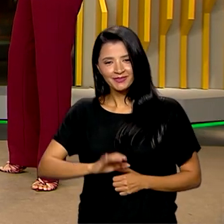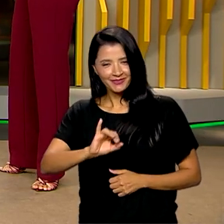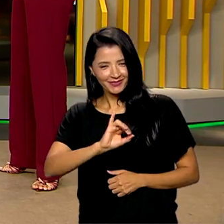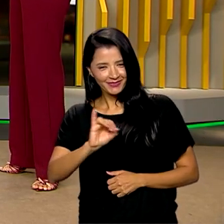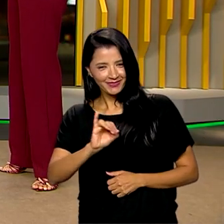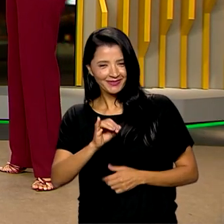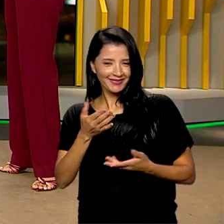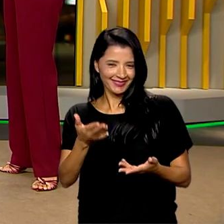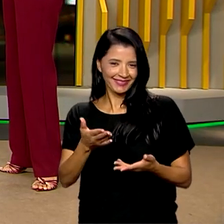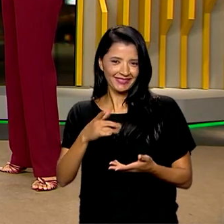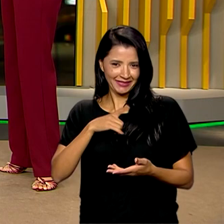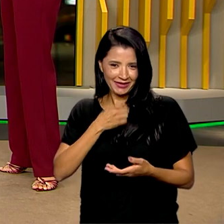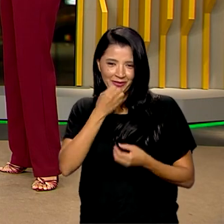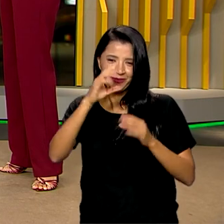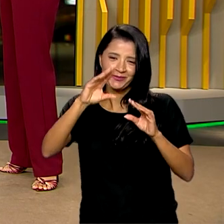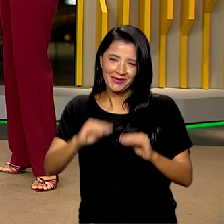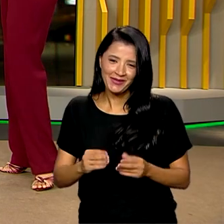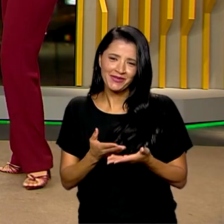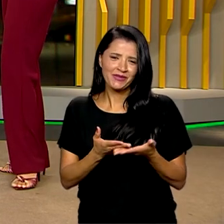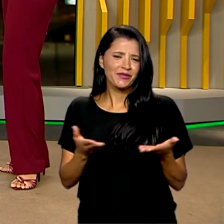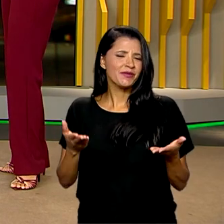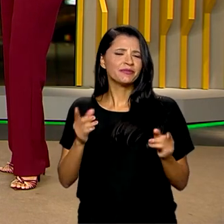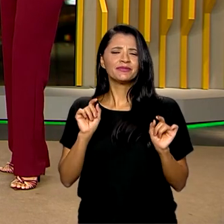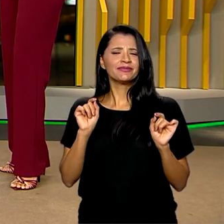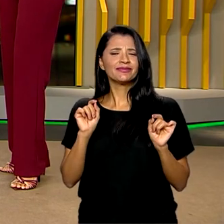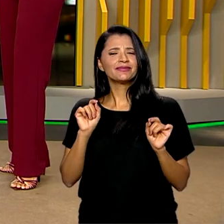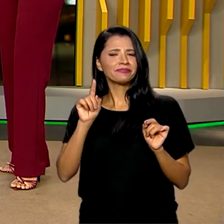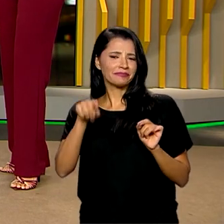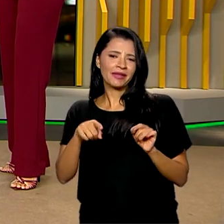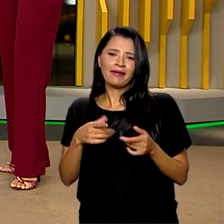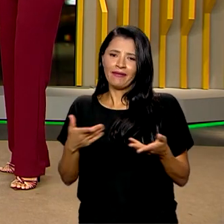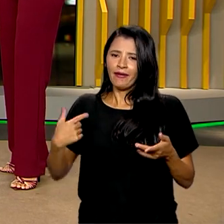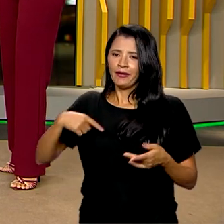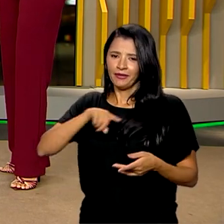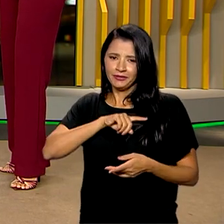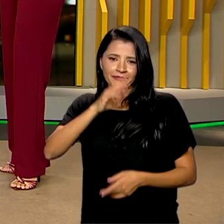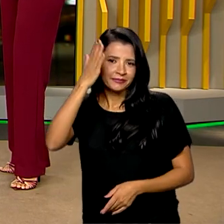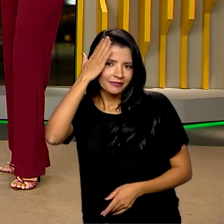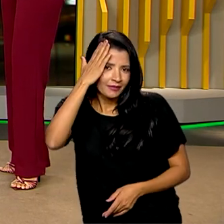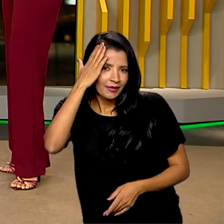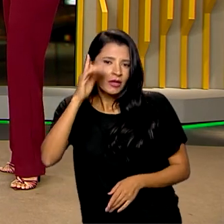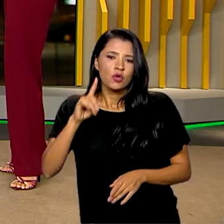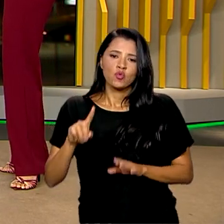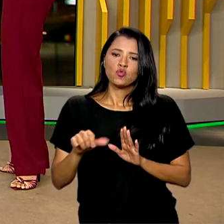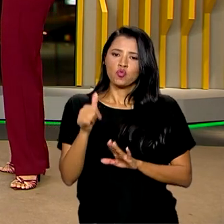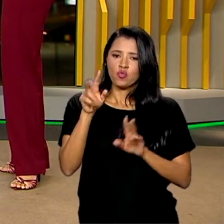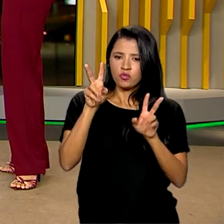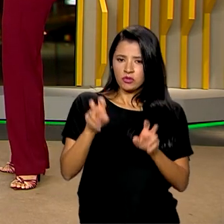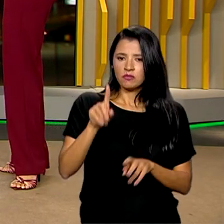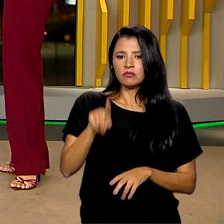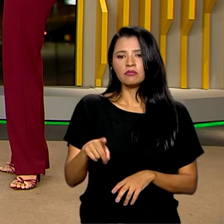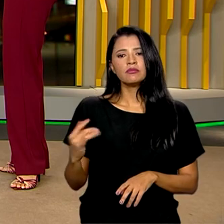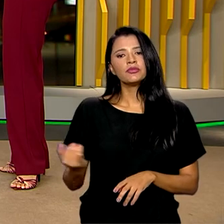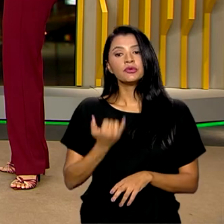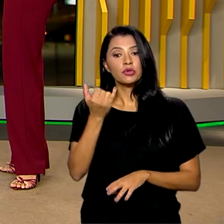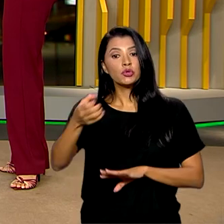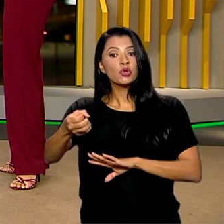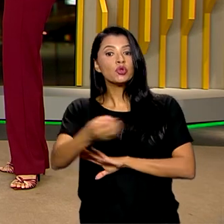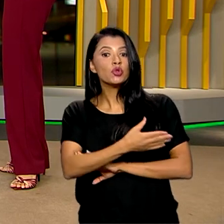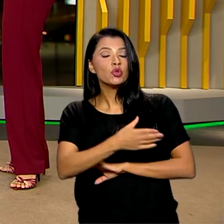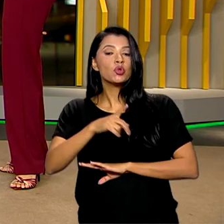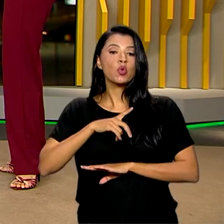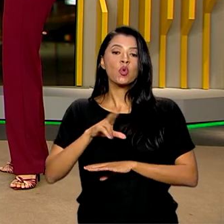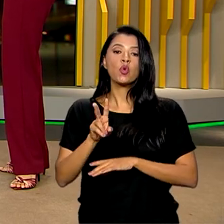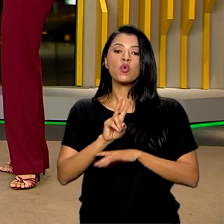Oi, Gabriela, boa noite. Bom, a gente sabe que uma das matérias importantes é o novo regime